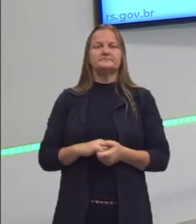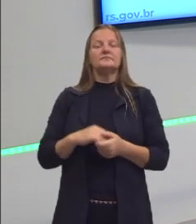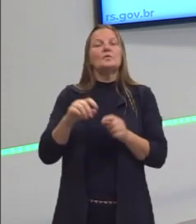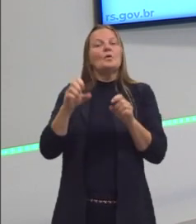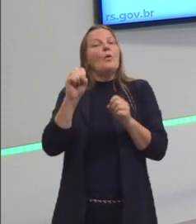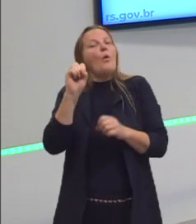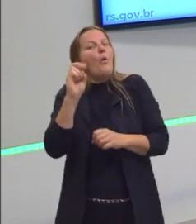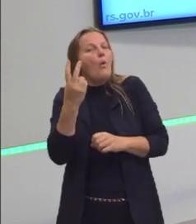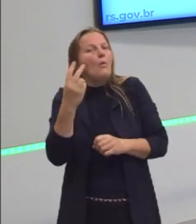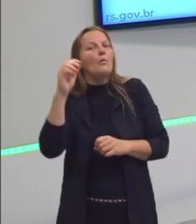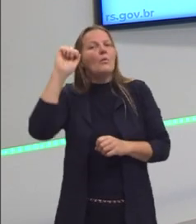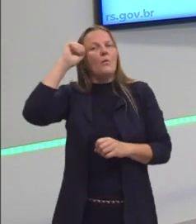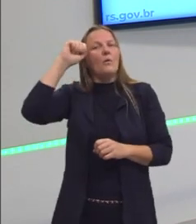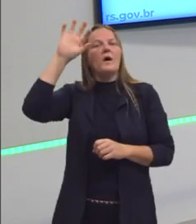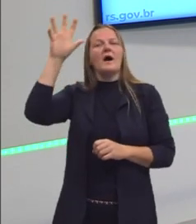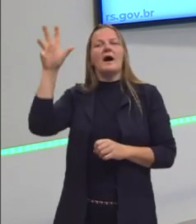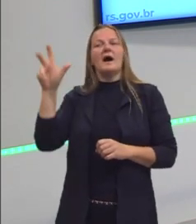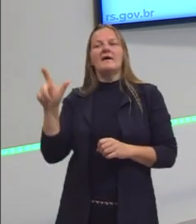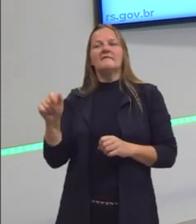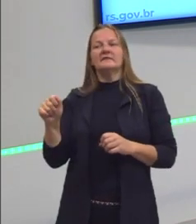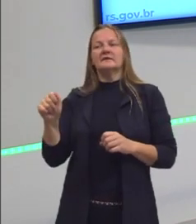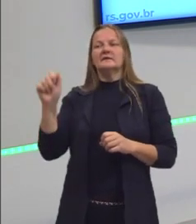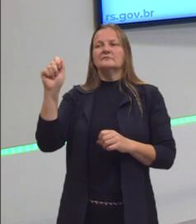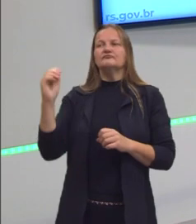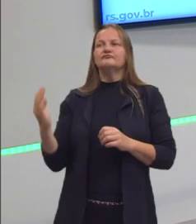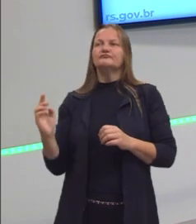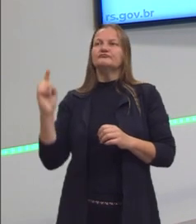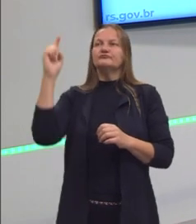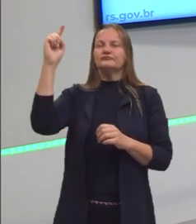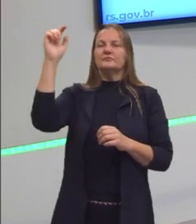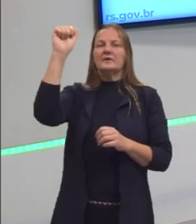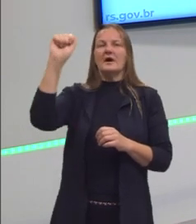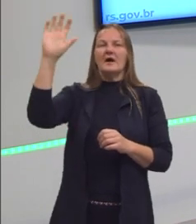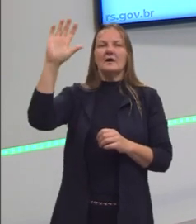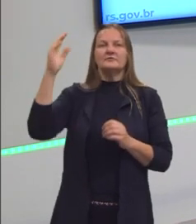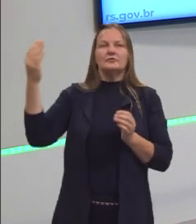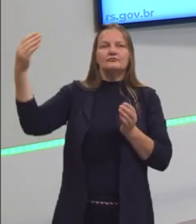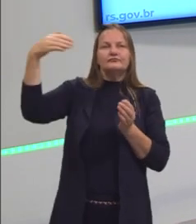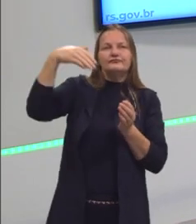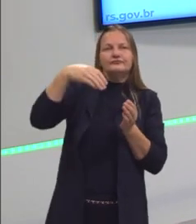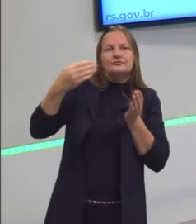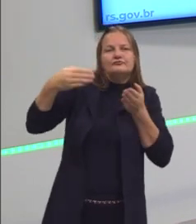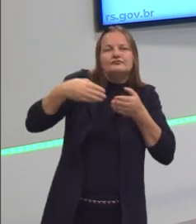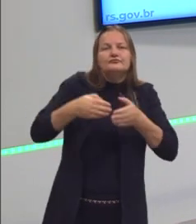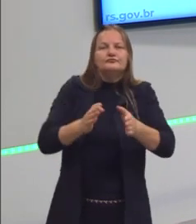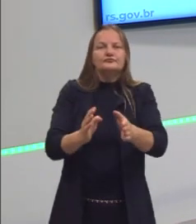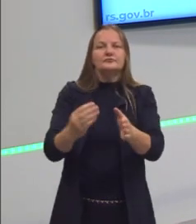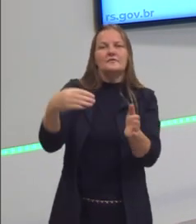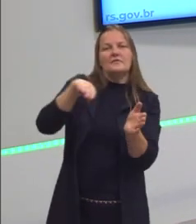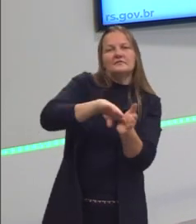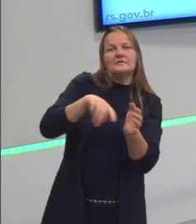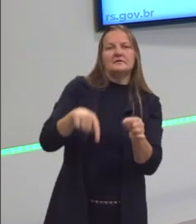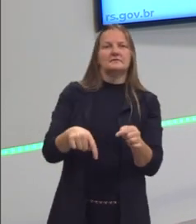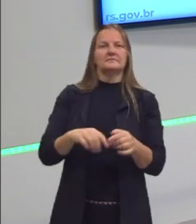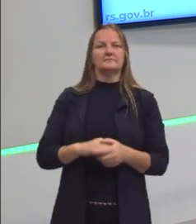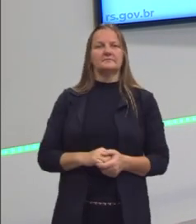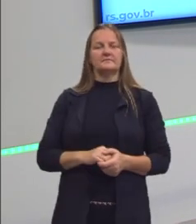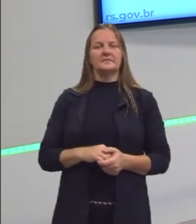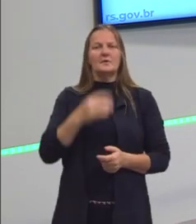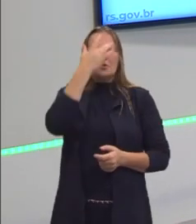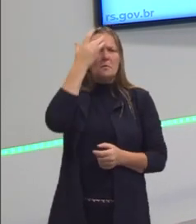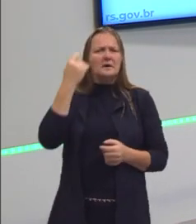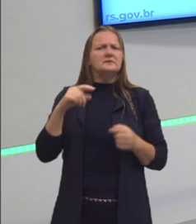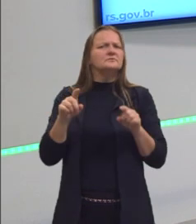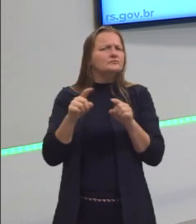vieram, cruzaram a Ásia, cruzaram o Estreito de Bering e chegaram aqui. Alguns arqueólogos também acham que os seres humanos podem